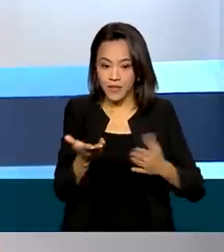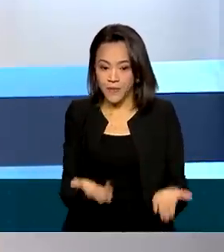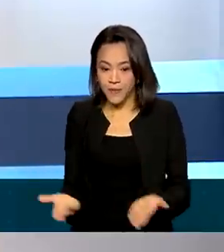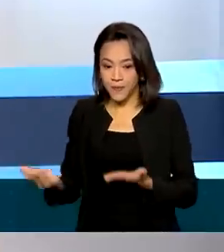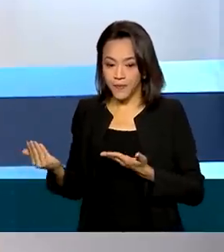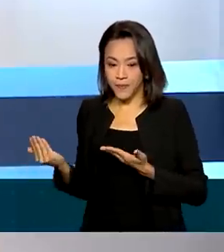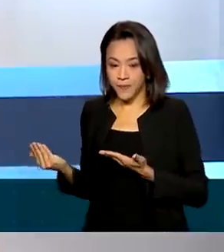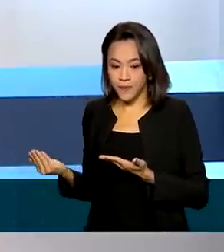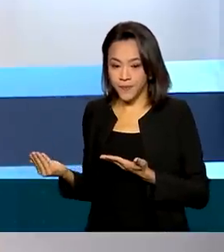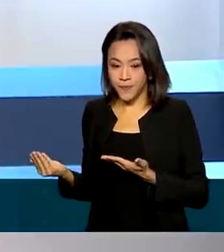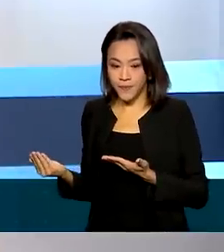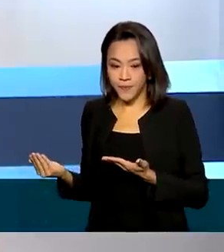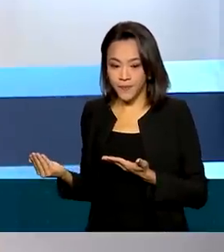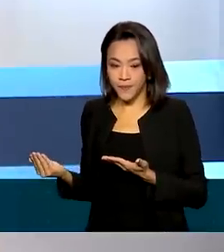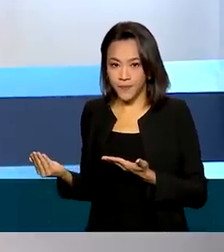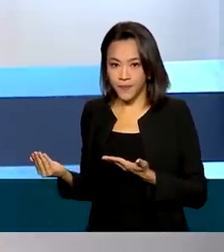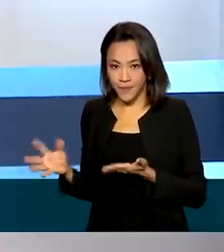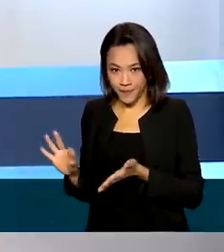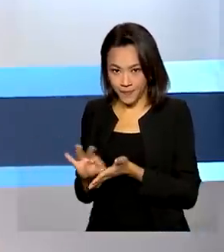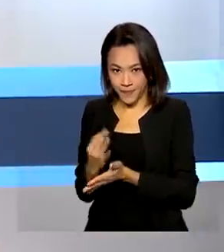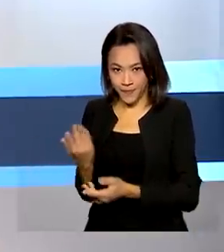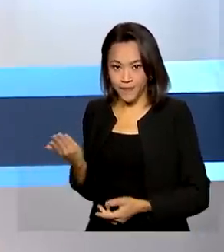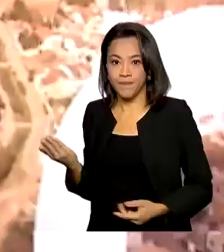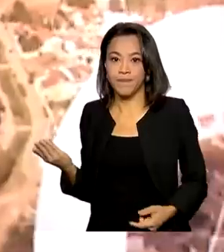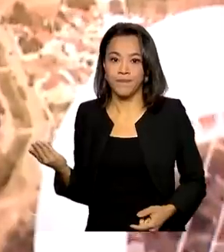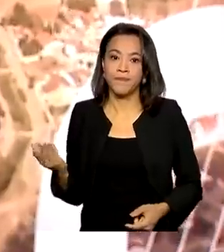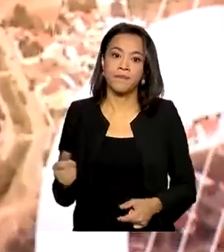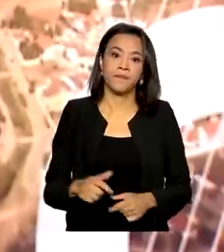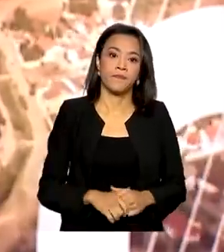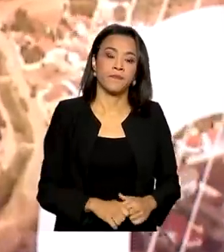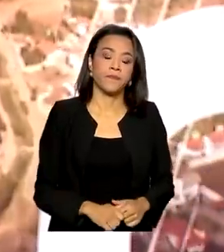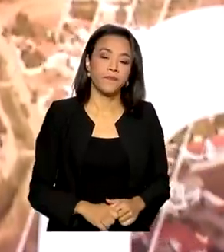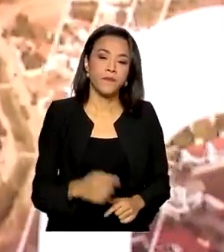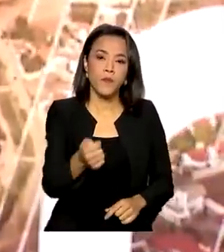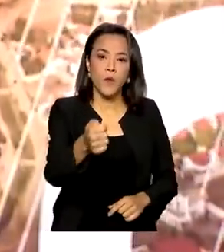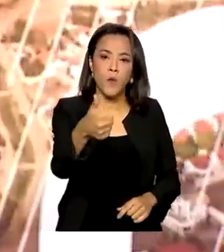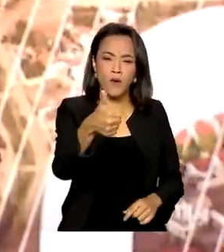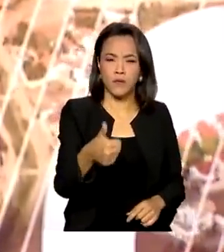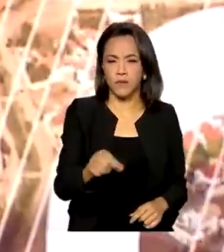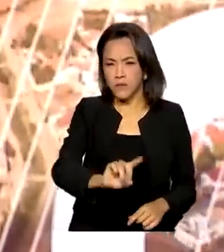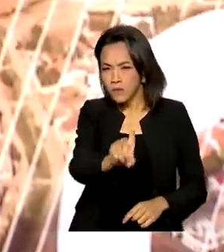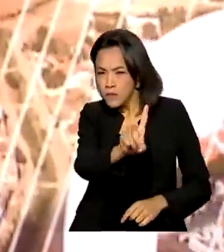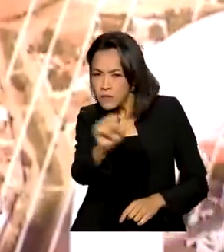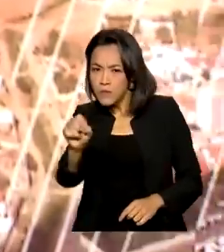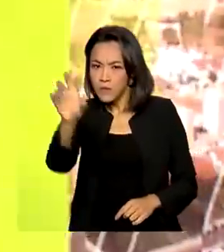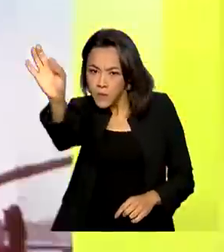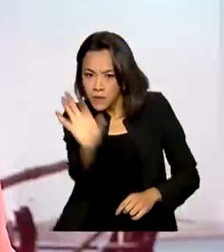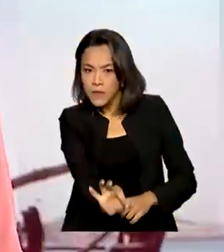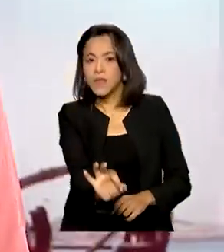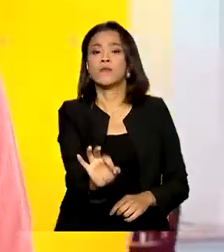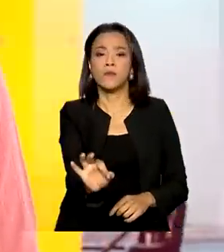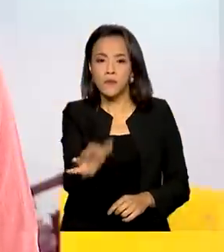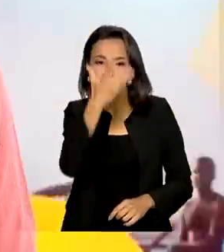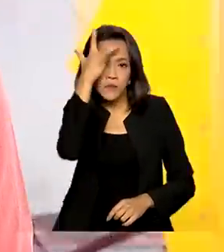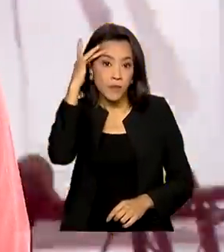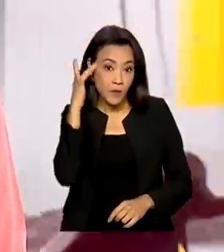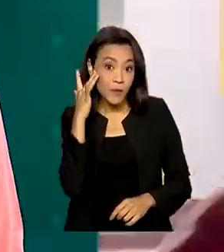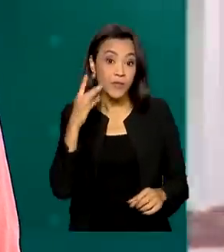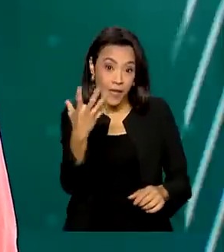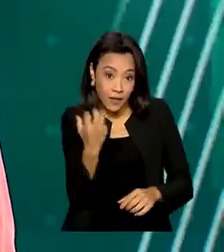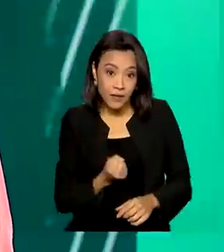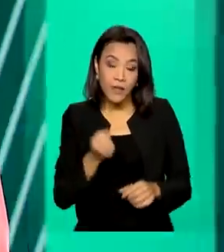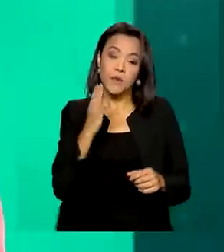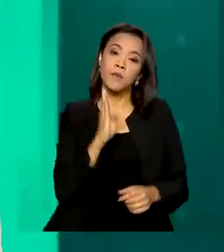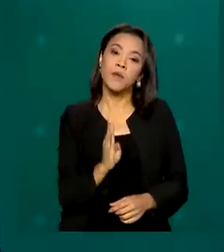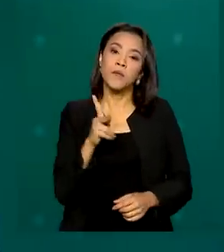.mec.gov.br. Quase 100% dos beneficiários do BPC